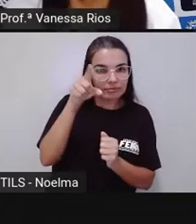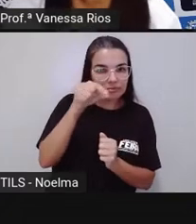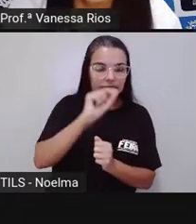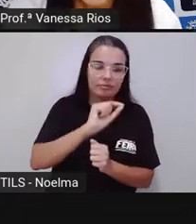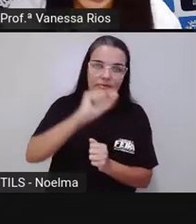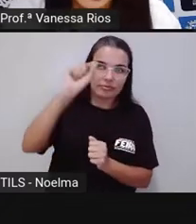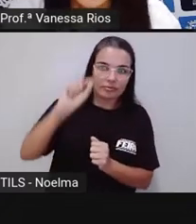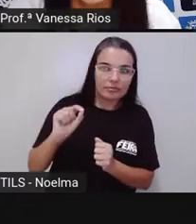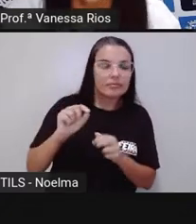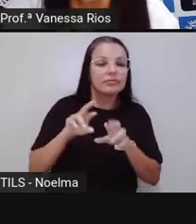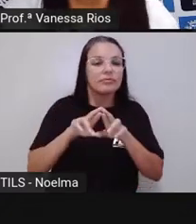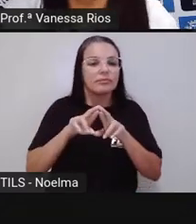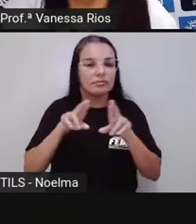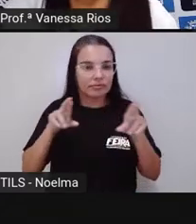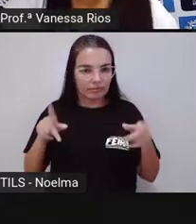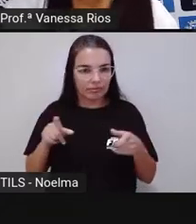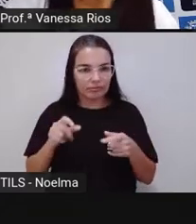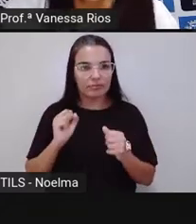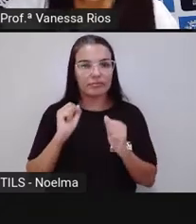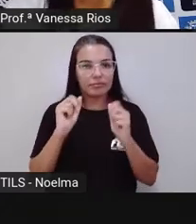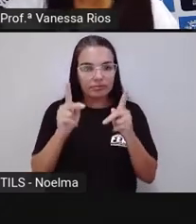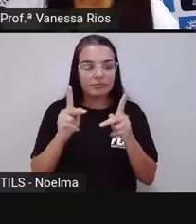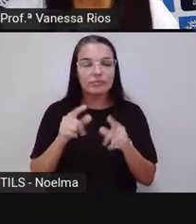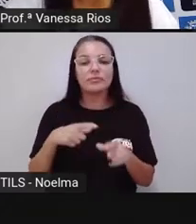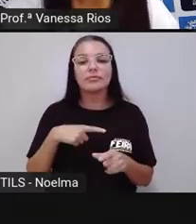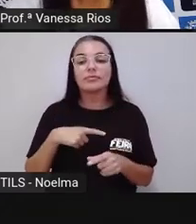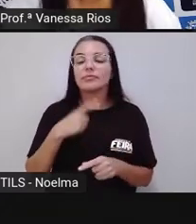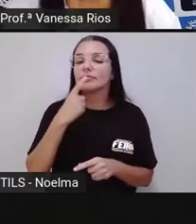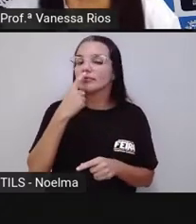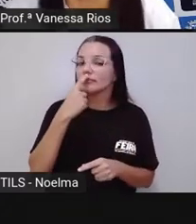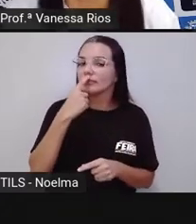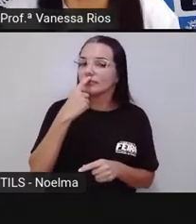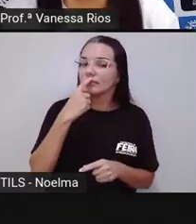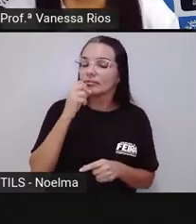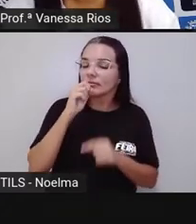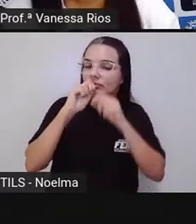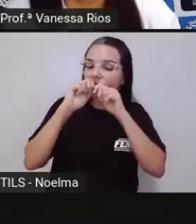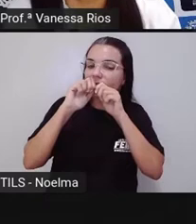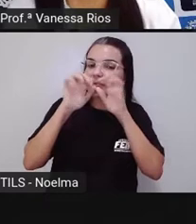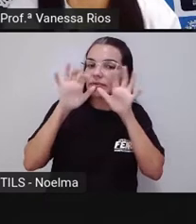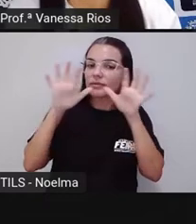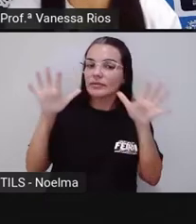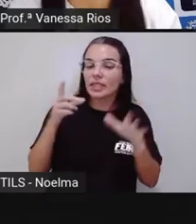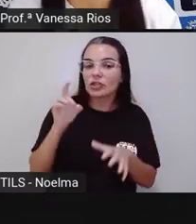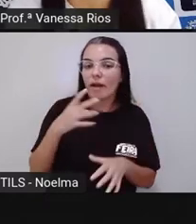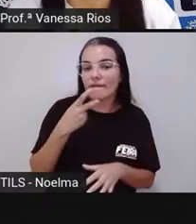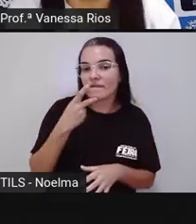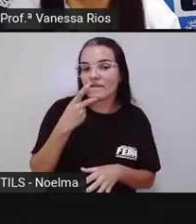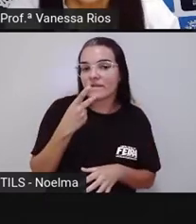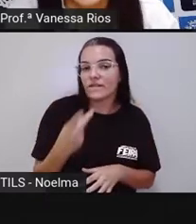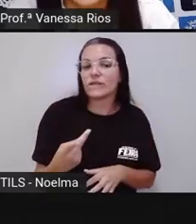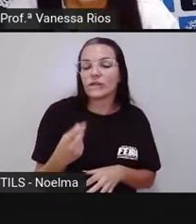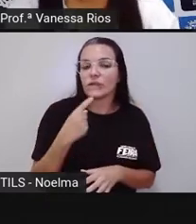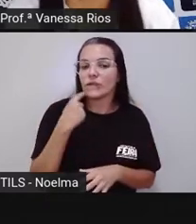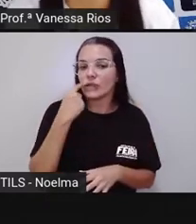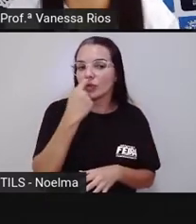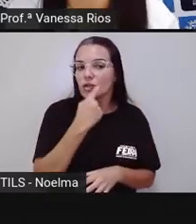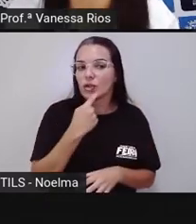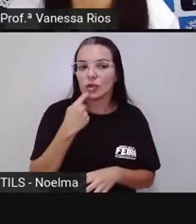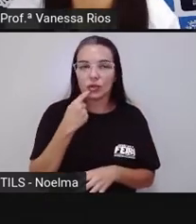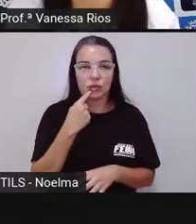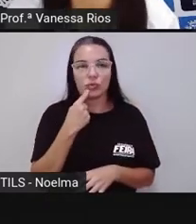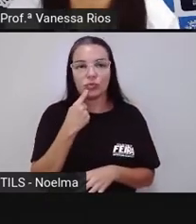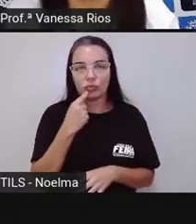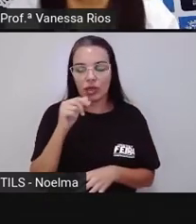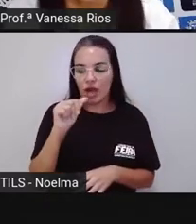circunflexo. A gente vai perceber aí um som aberto em relação à letra A, em